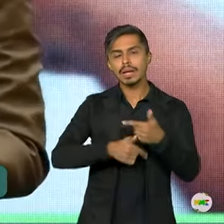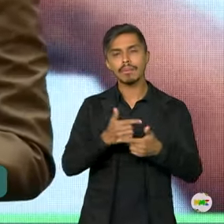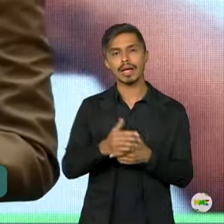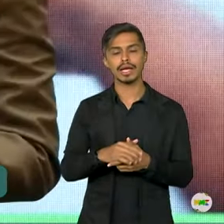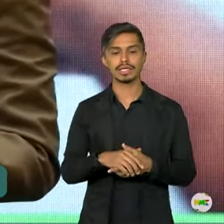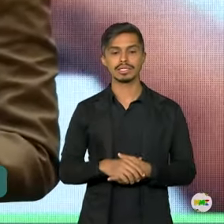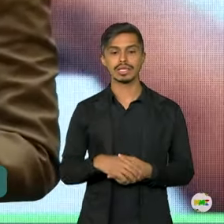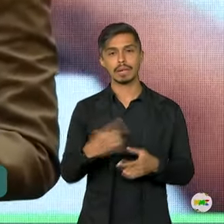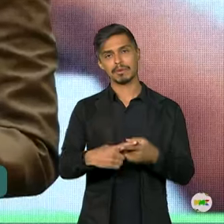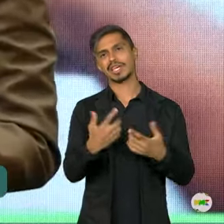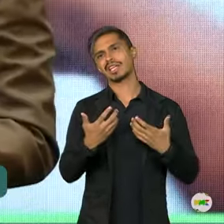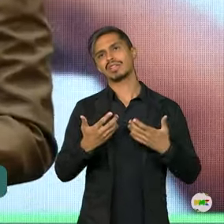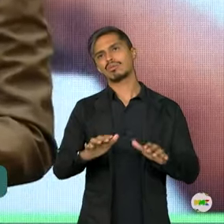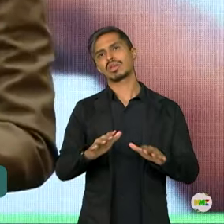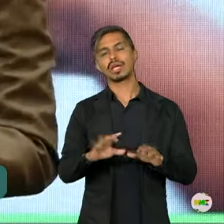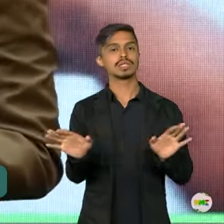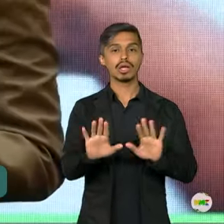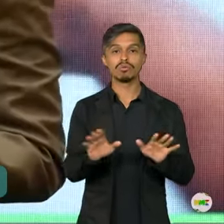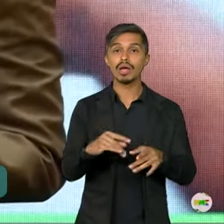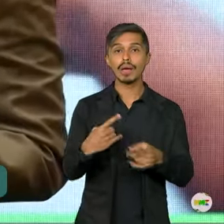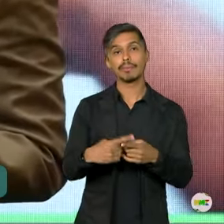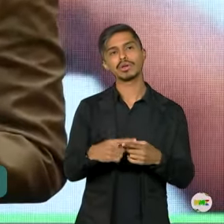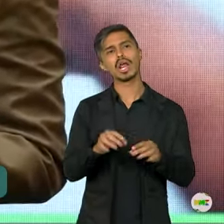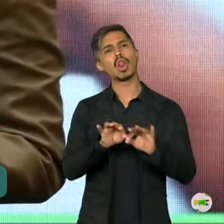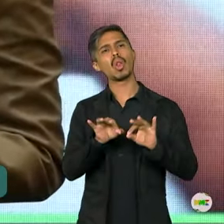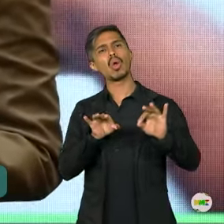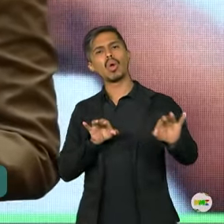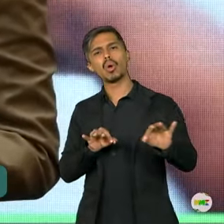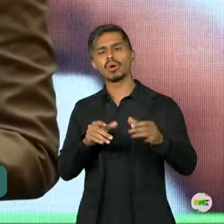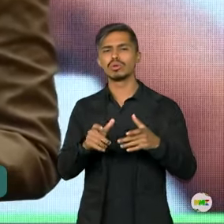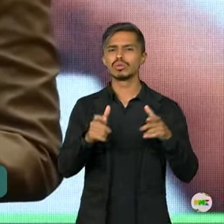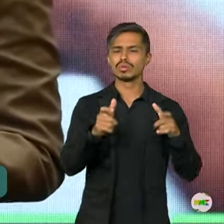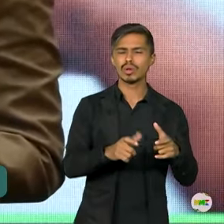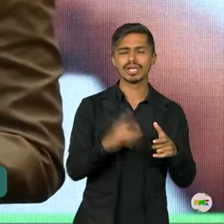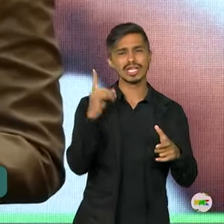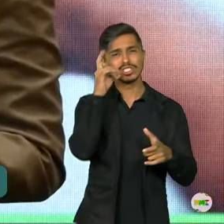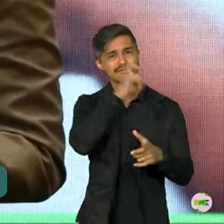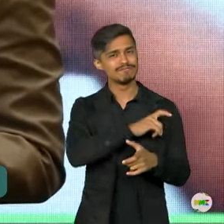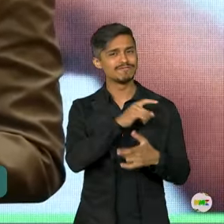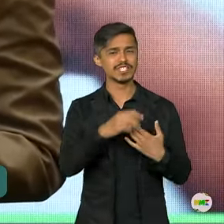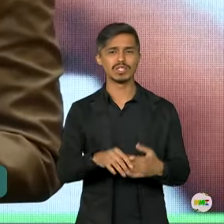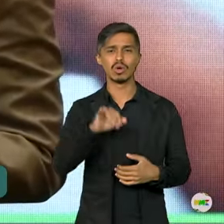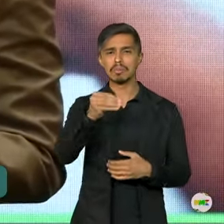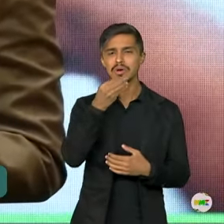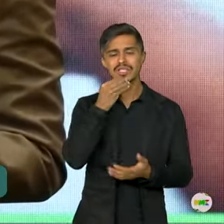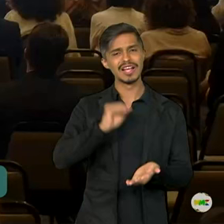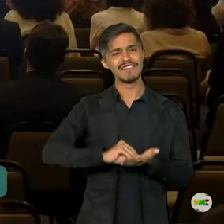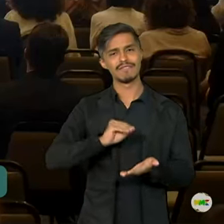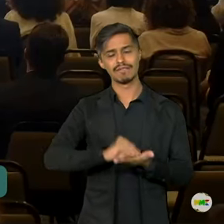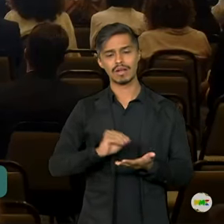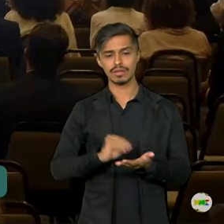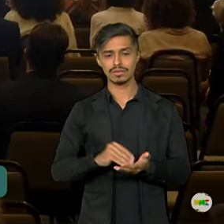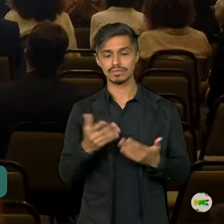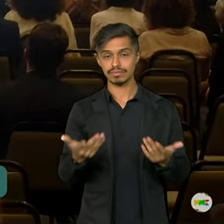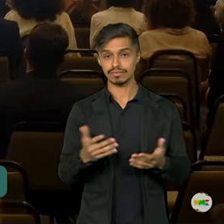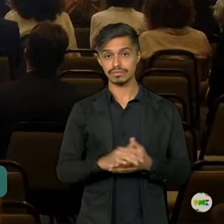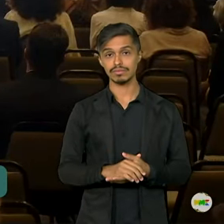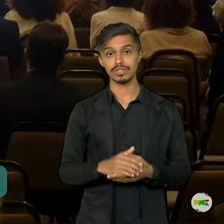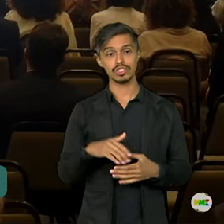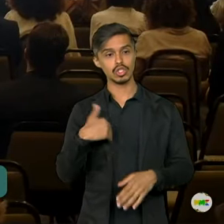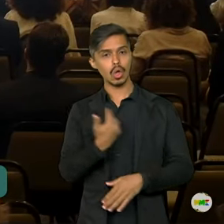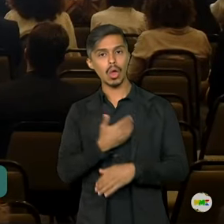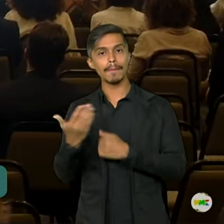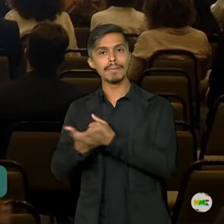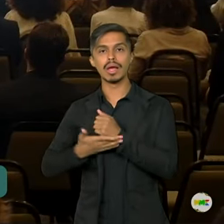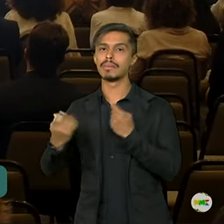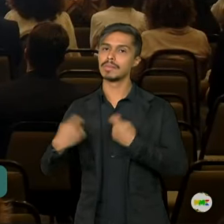não porque não querem, porque estão em regiões inacessíveis, porque não têm oportunidade efetiva que a gente não dê o